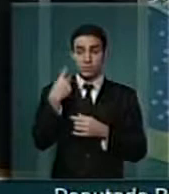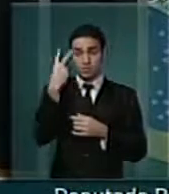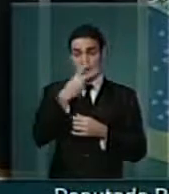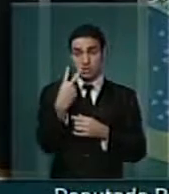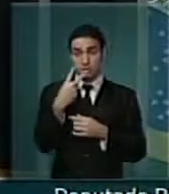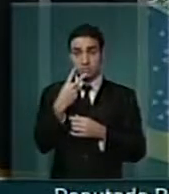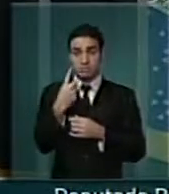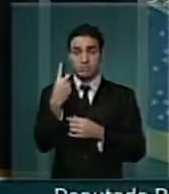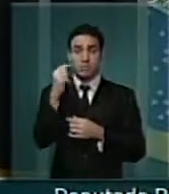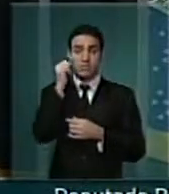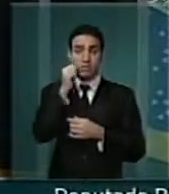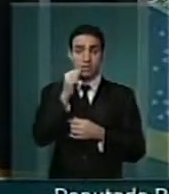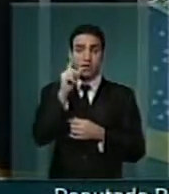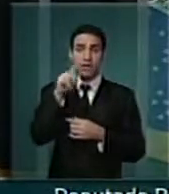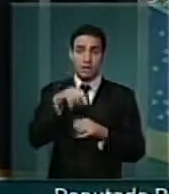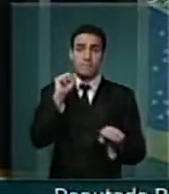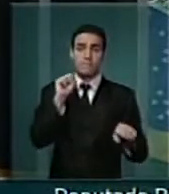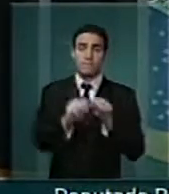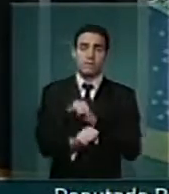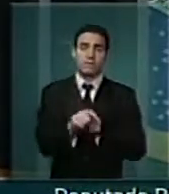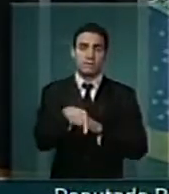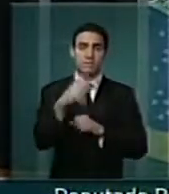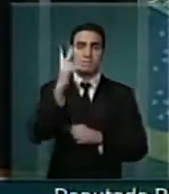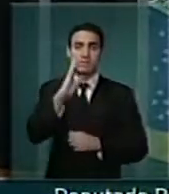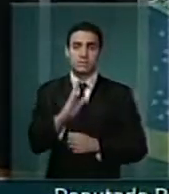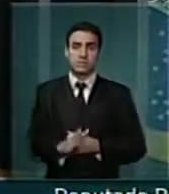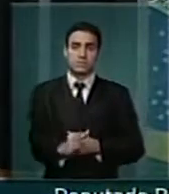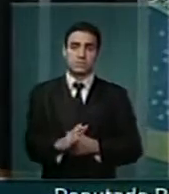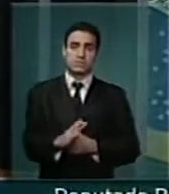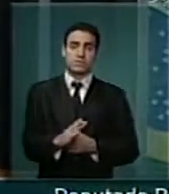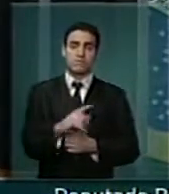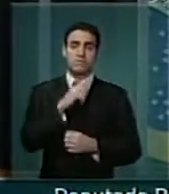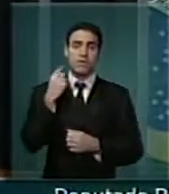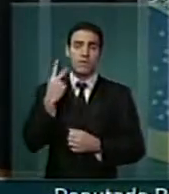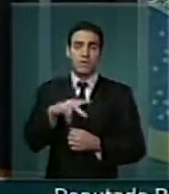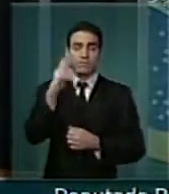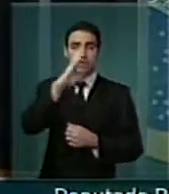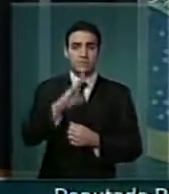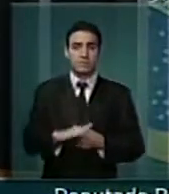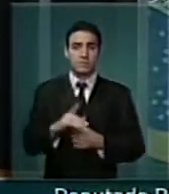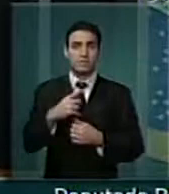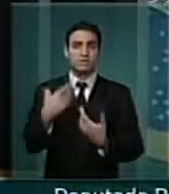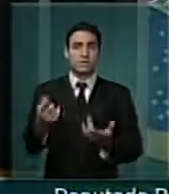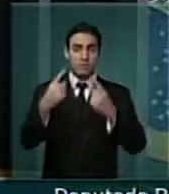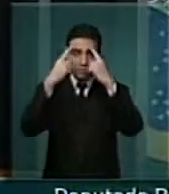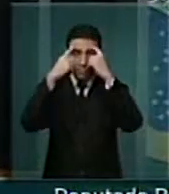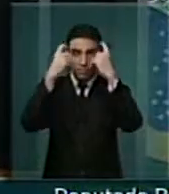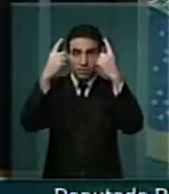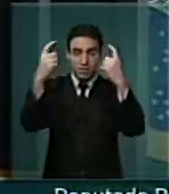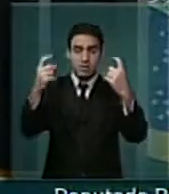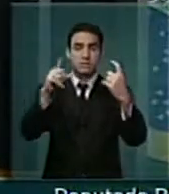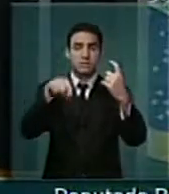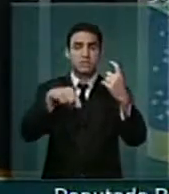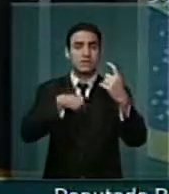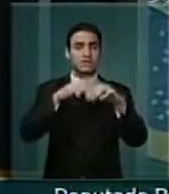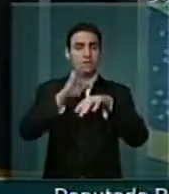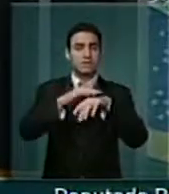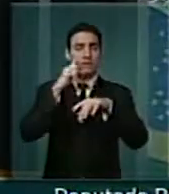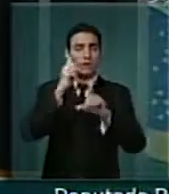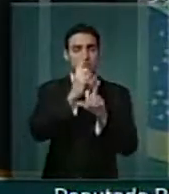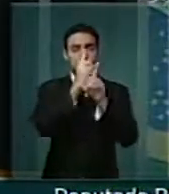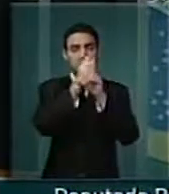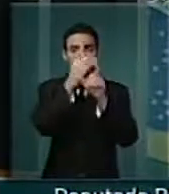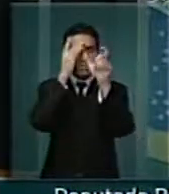horas, uma mulher é assassinada no Brasil. A violência física é a face mais visível do problema,